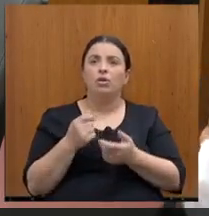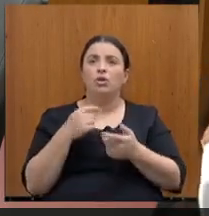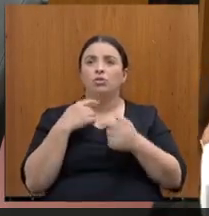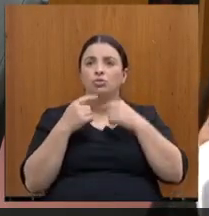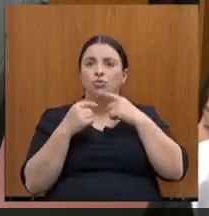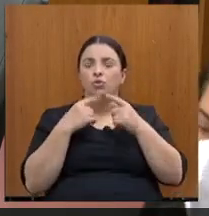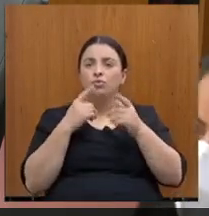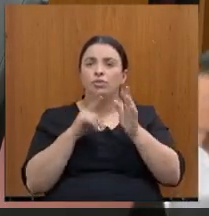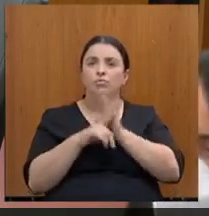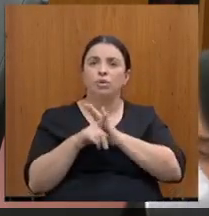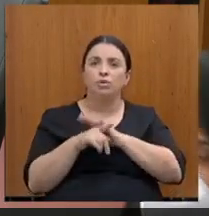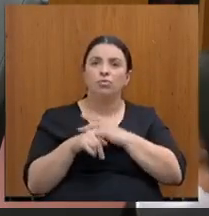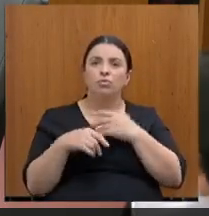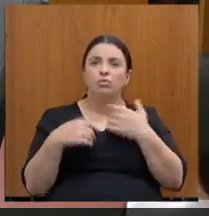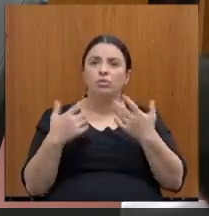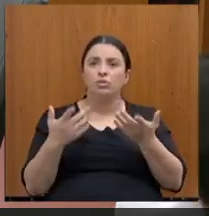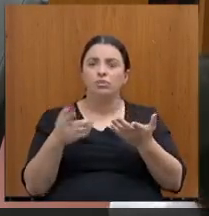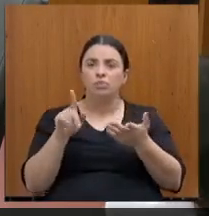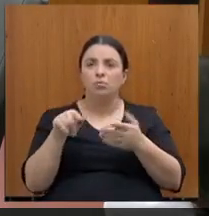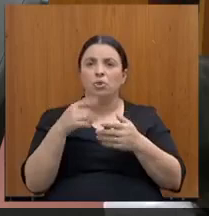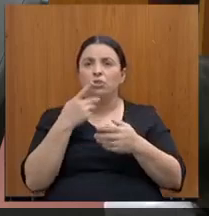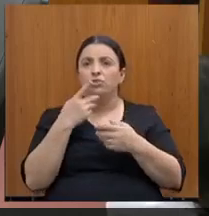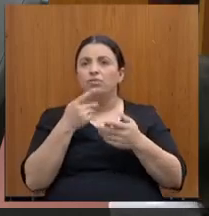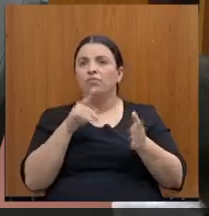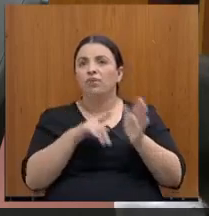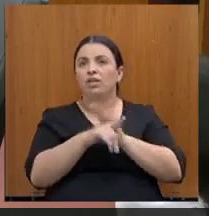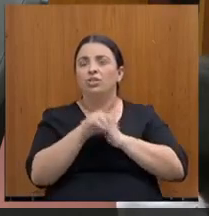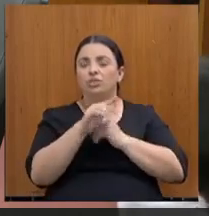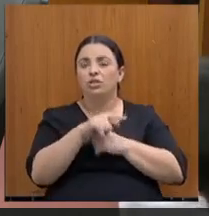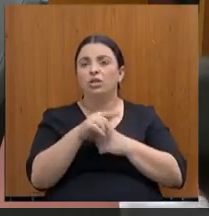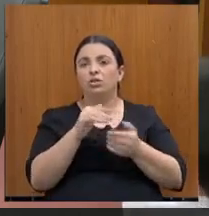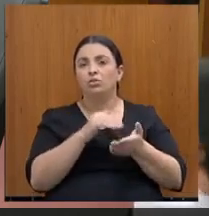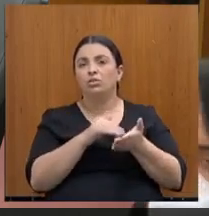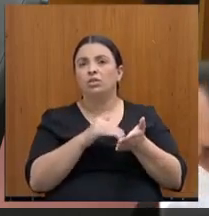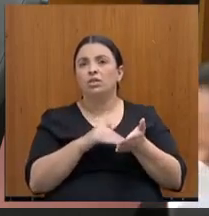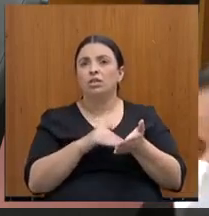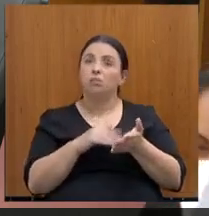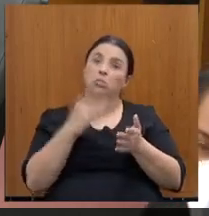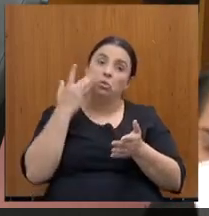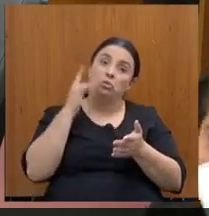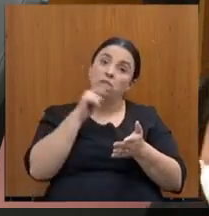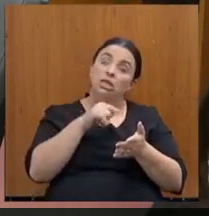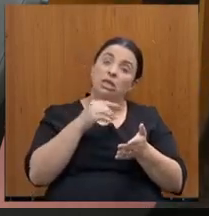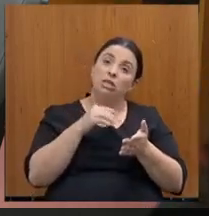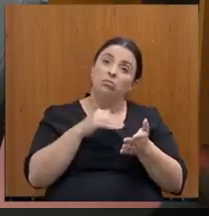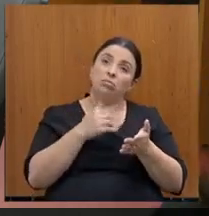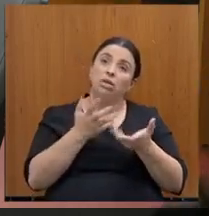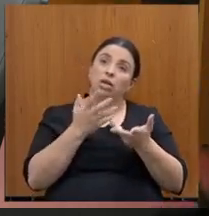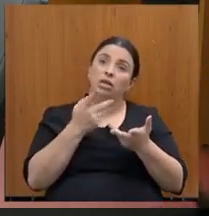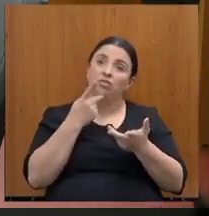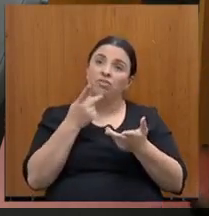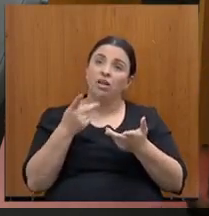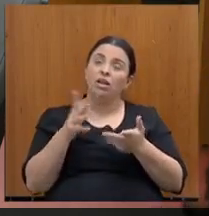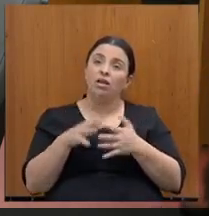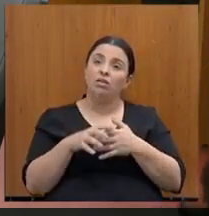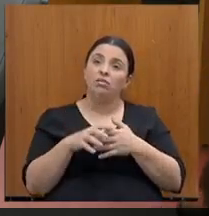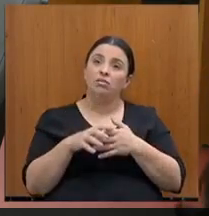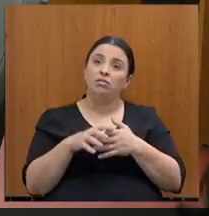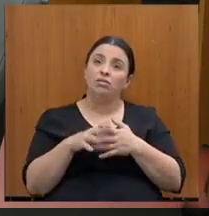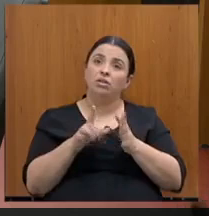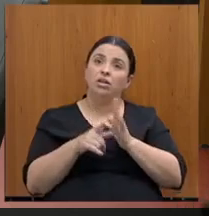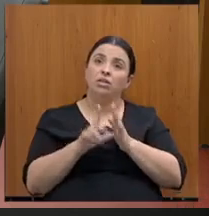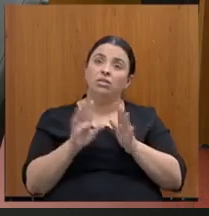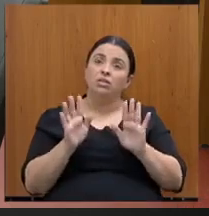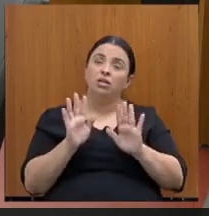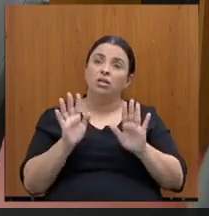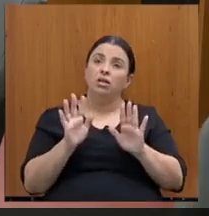Ok. Não sei que o deputado, que o nosso secretário queira fazer, falar antes dela. Não, estou...